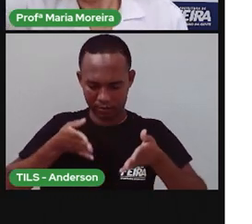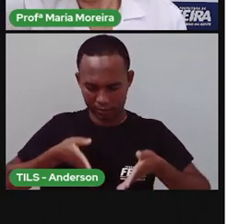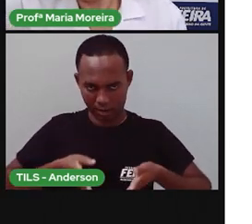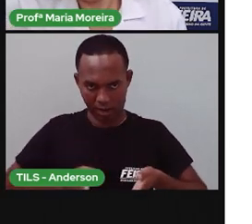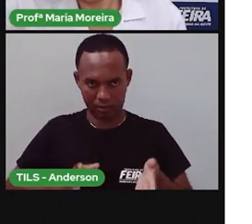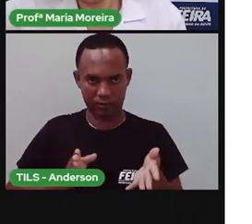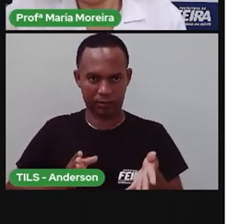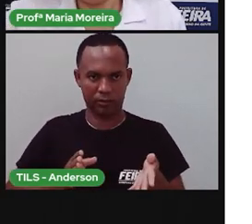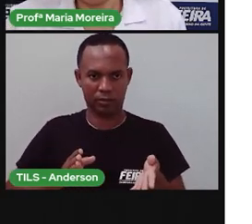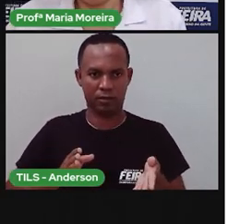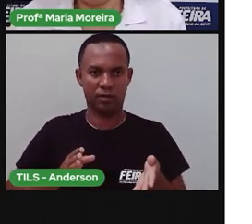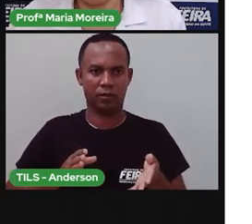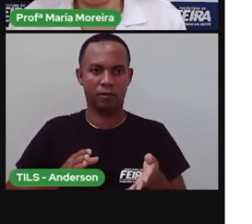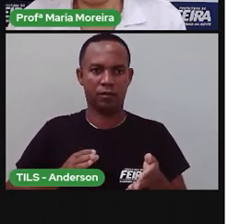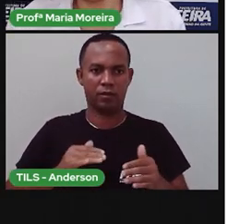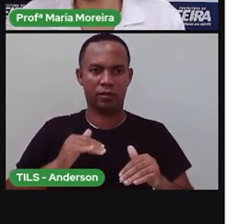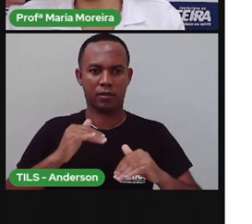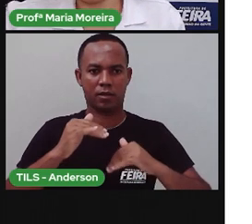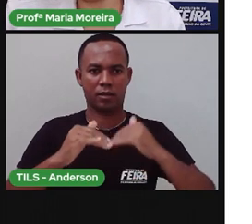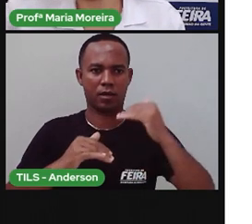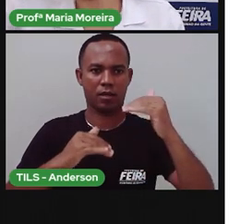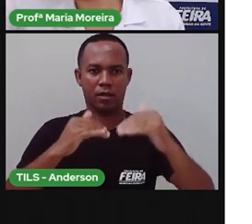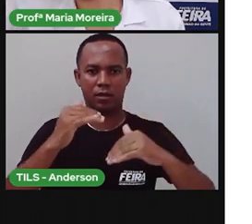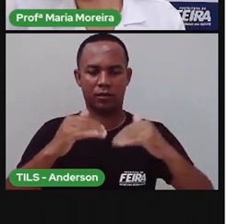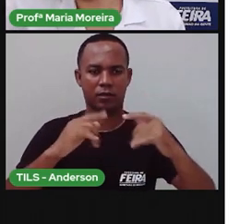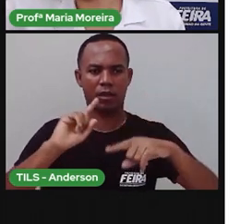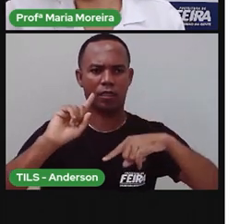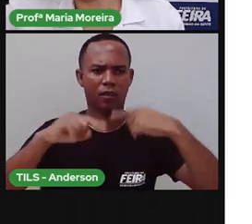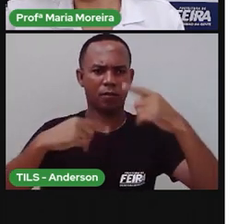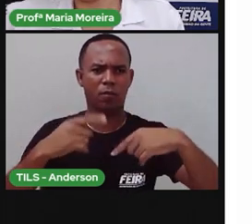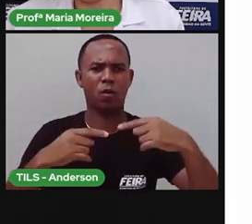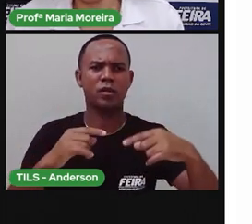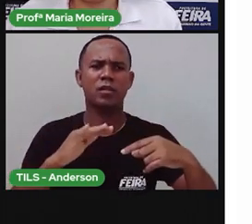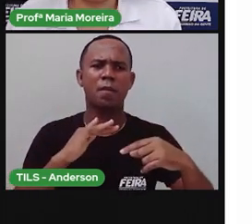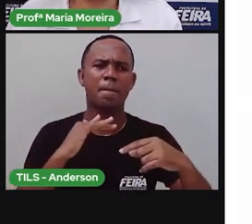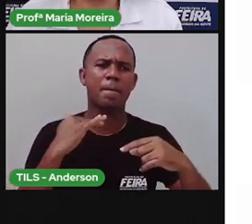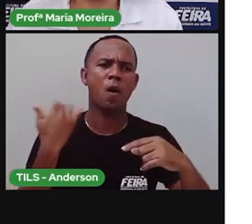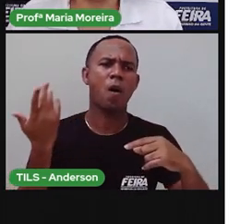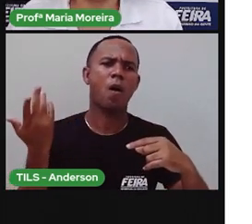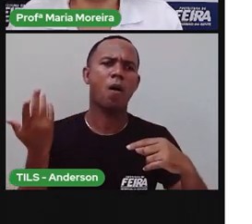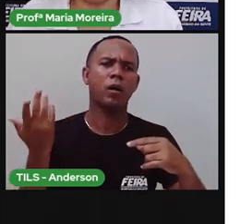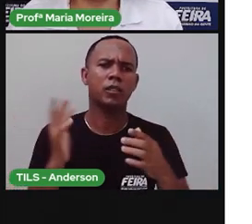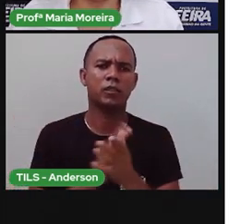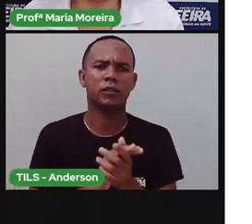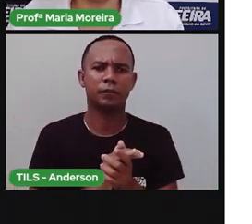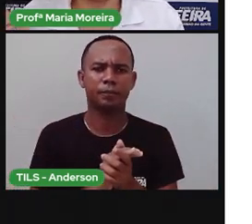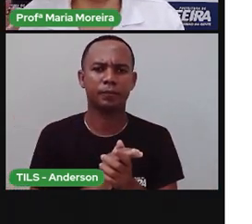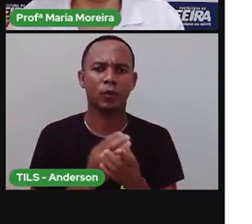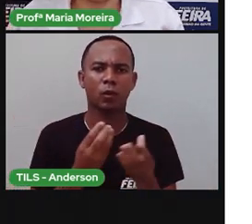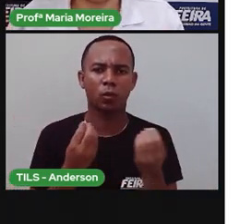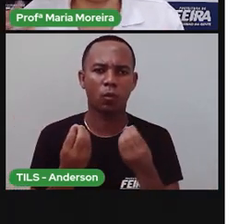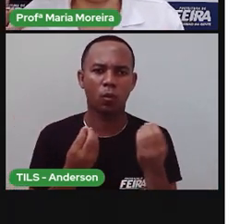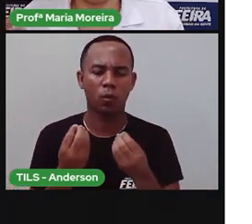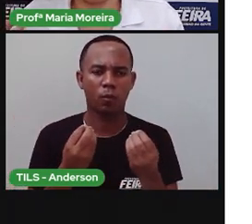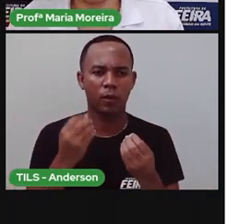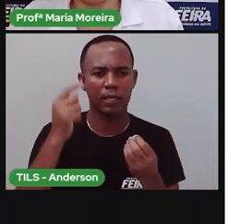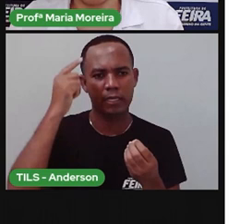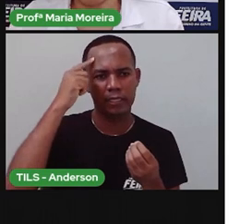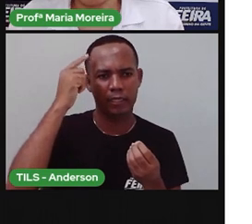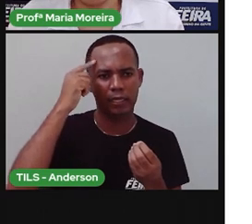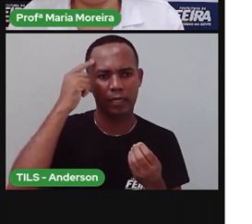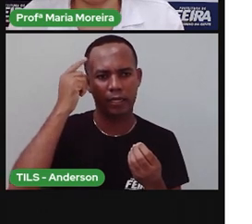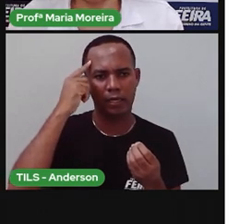né? E crescem, se reproduzem. Depois, eles fazem o quê? Morrem. Ah, Paulo não vai falar tanto dessa ideia de se